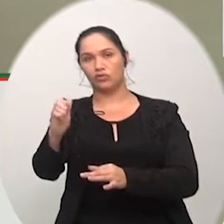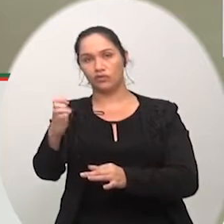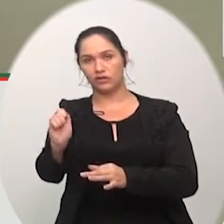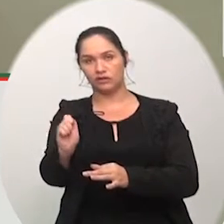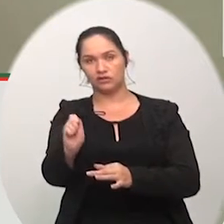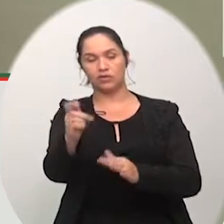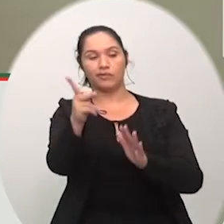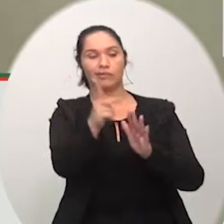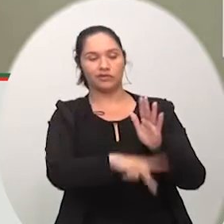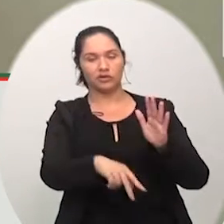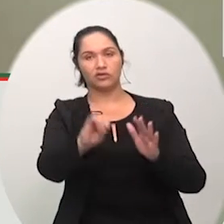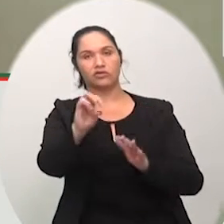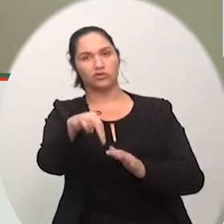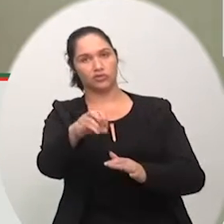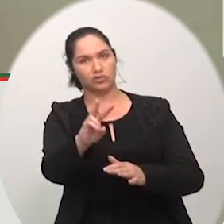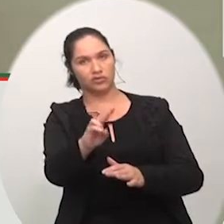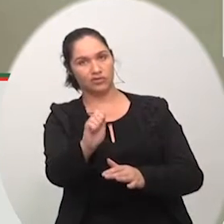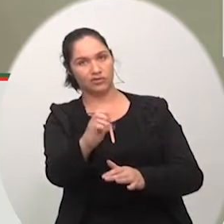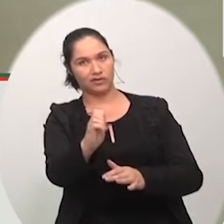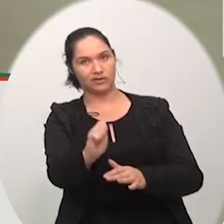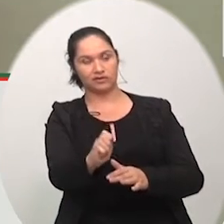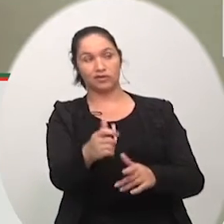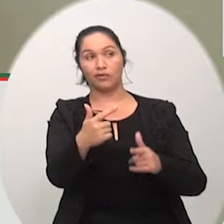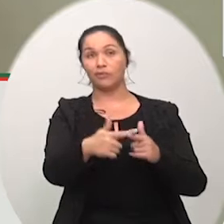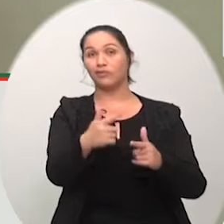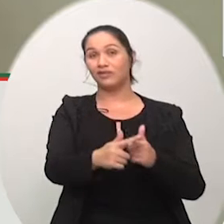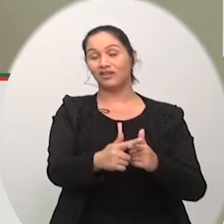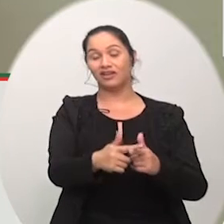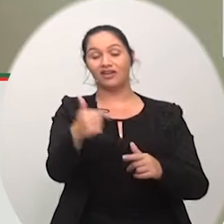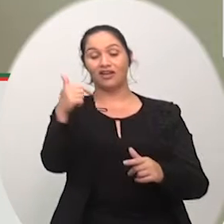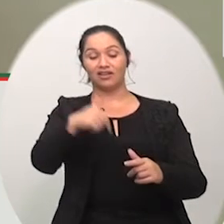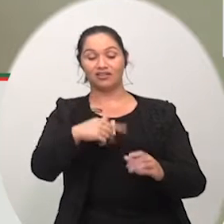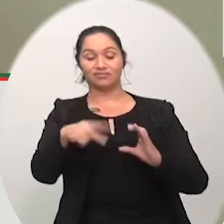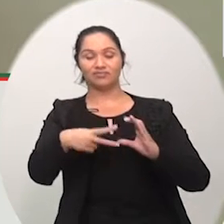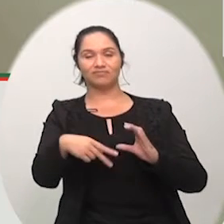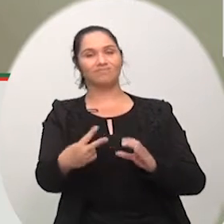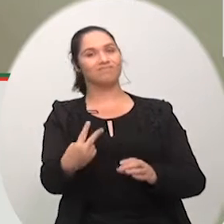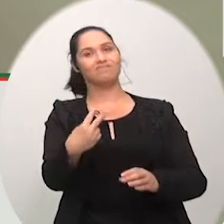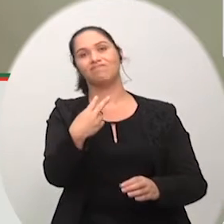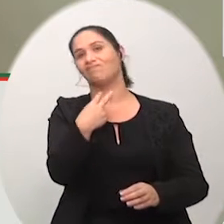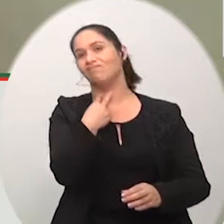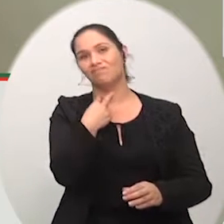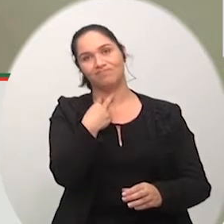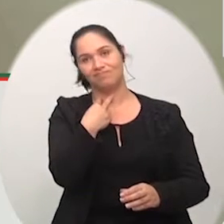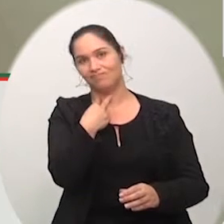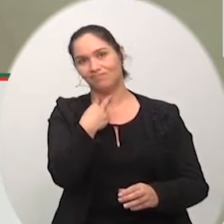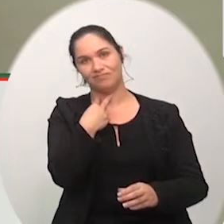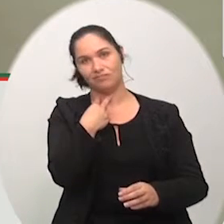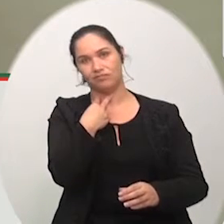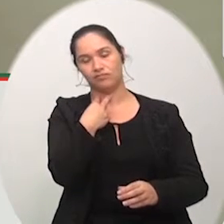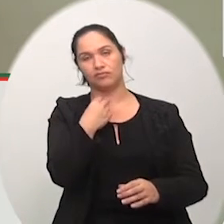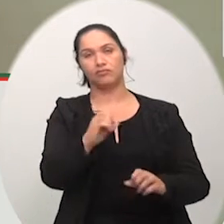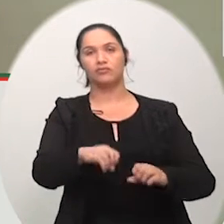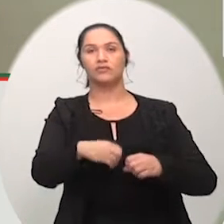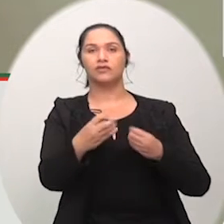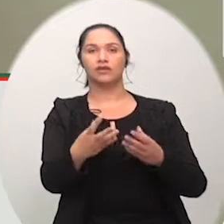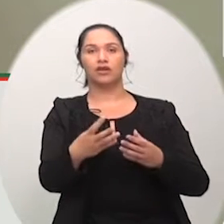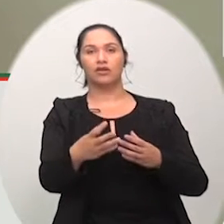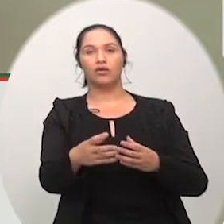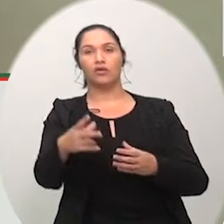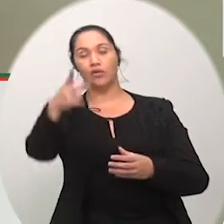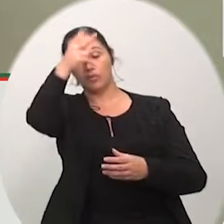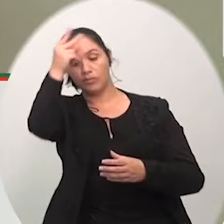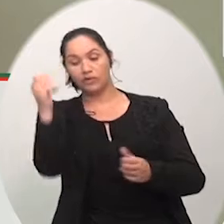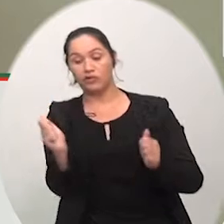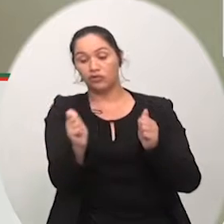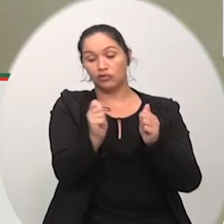se nós encaminhássemos aqui por essa casa correria no vício de origem por isso construímos junto com o prefeito